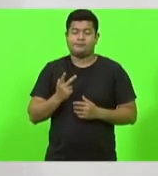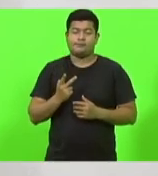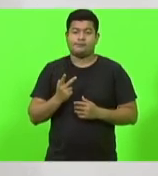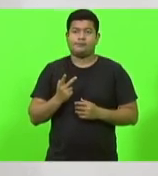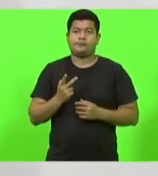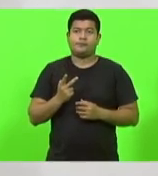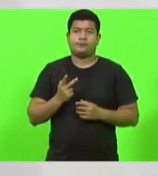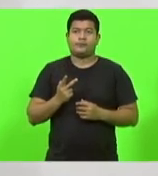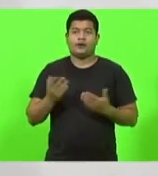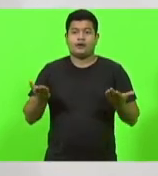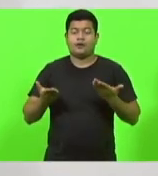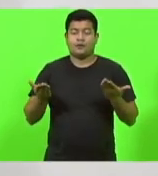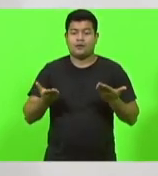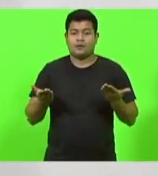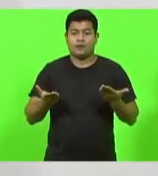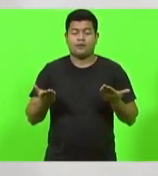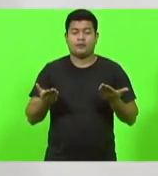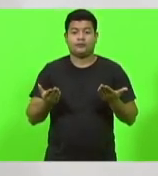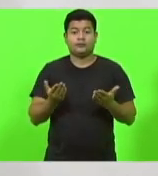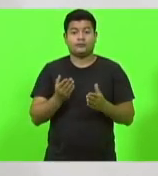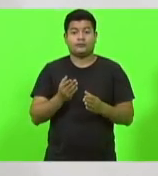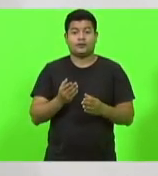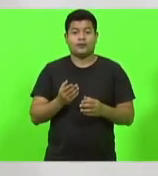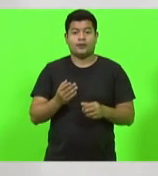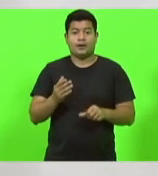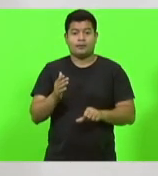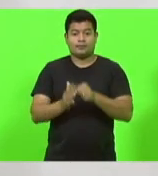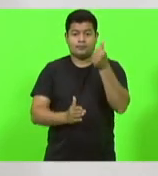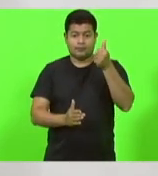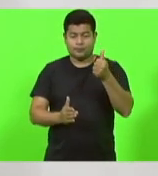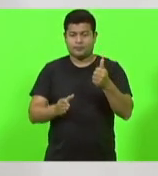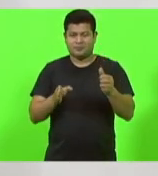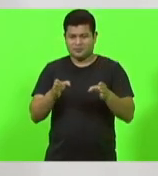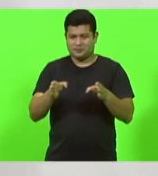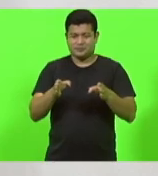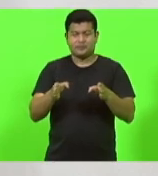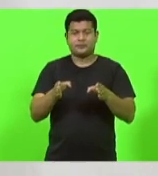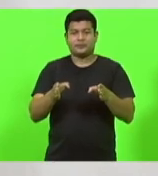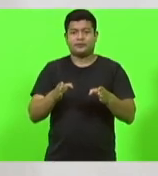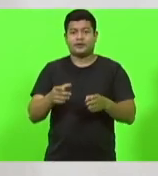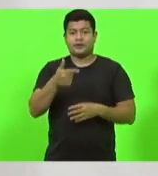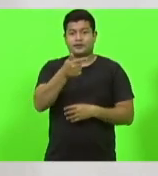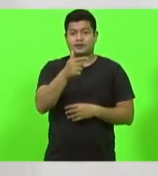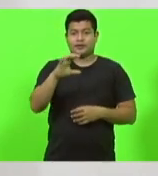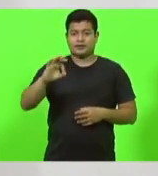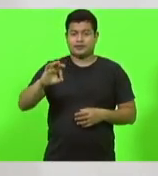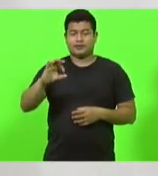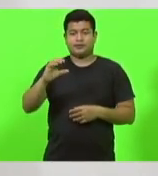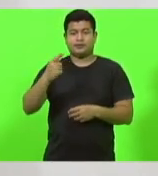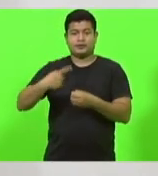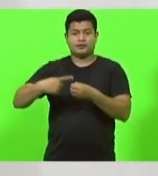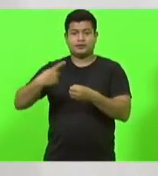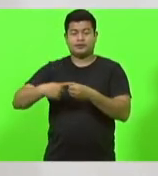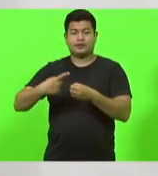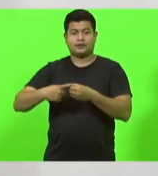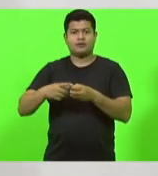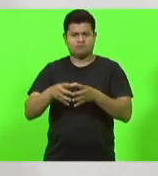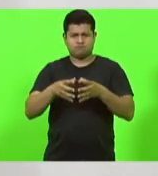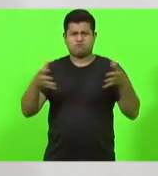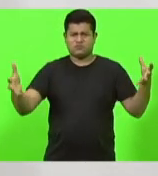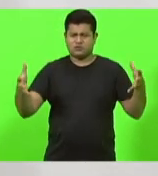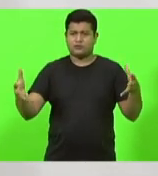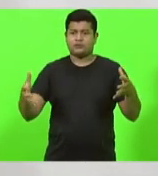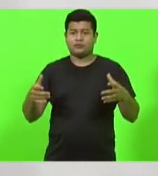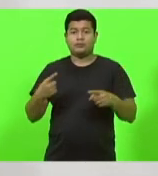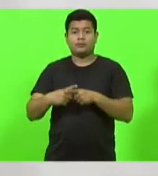num primeiro momento 70 cidades do Estado de Santa Catarina, as maiores nesse momento, até porque as menores já foram recebendo